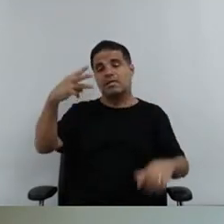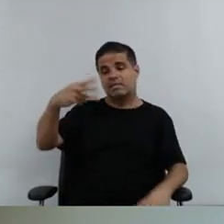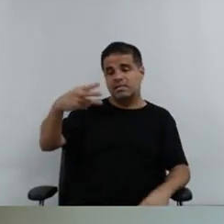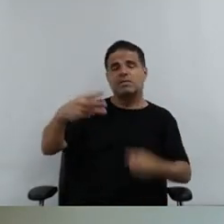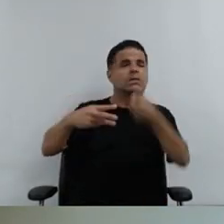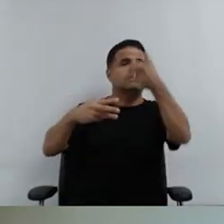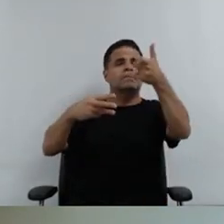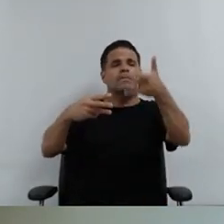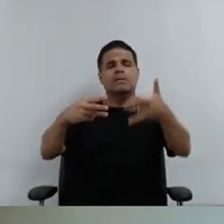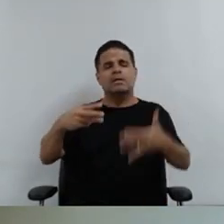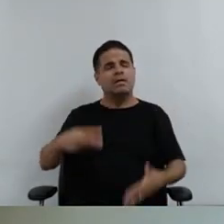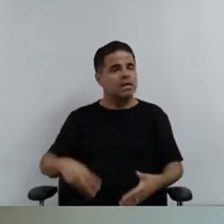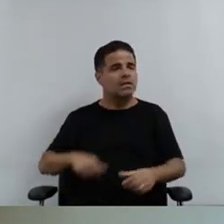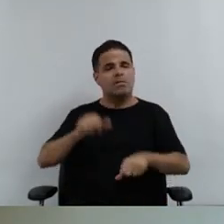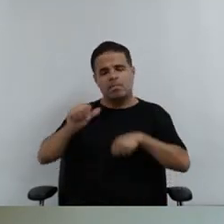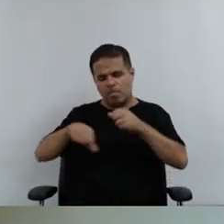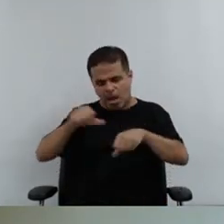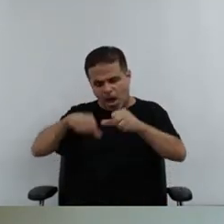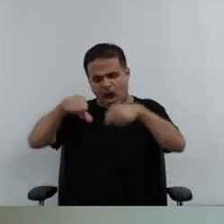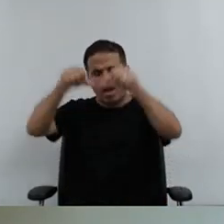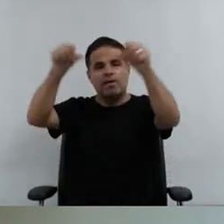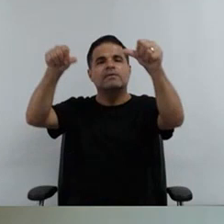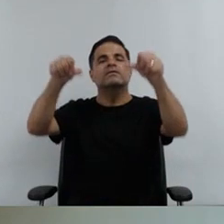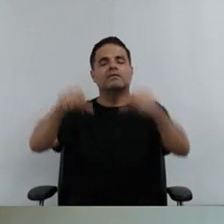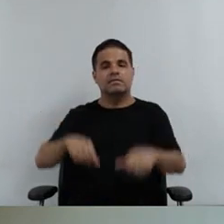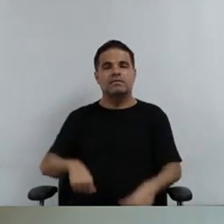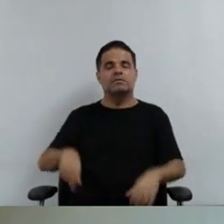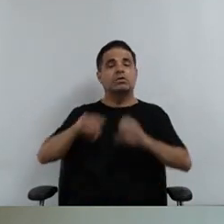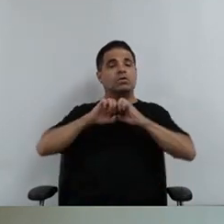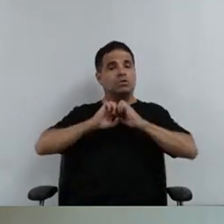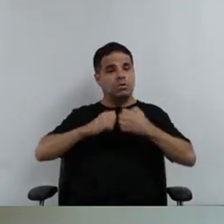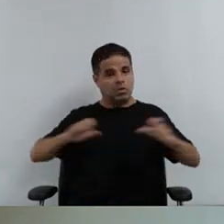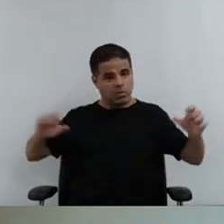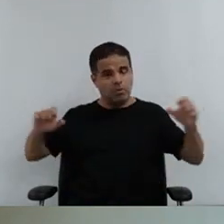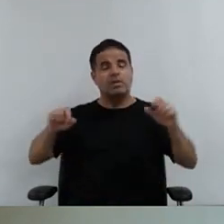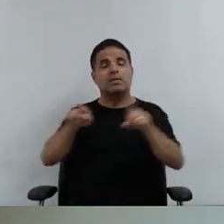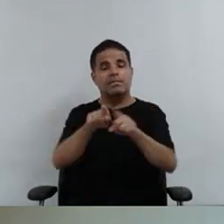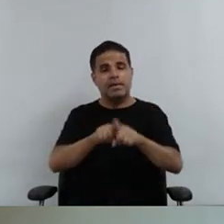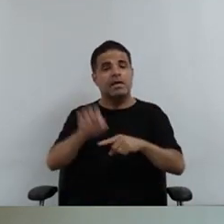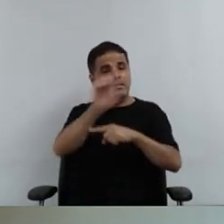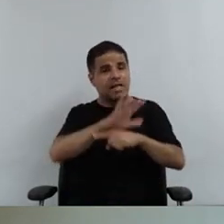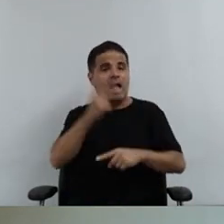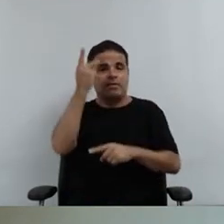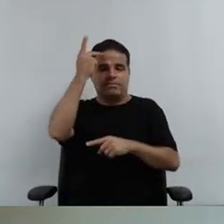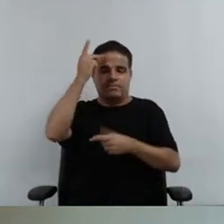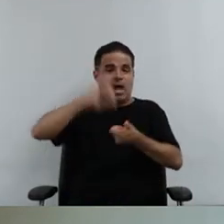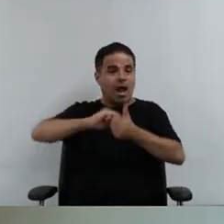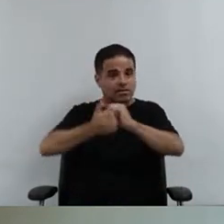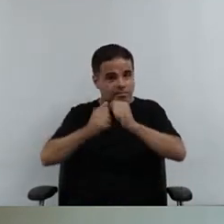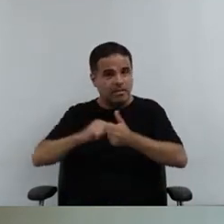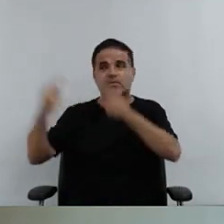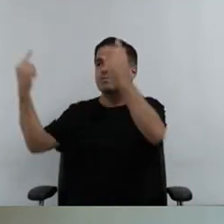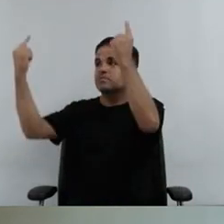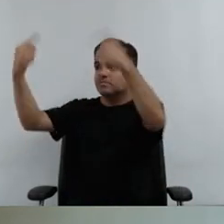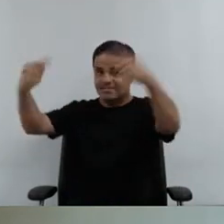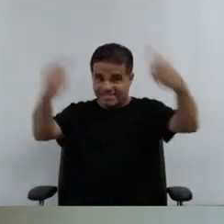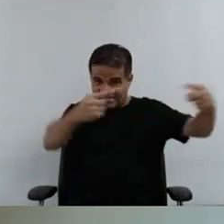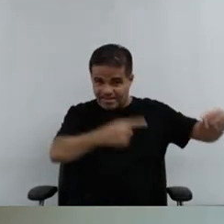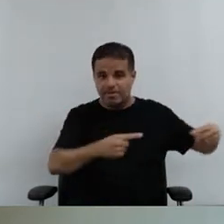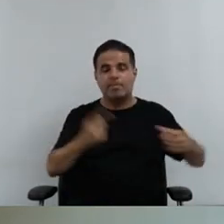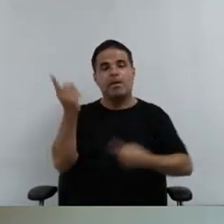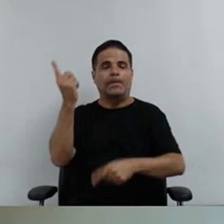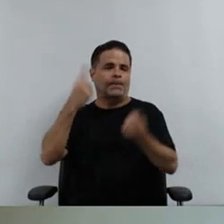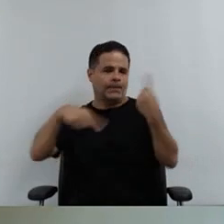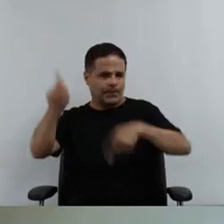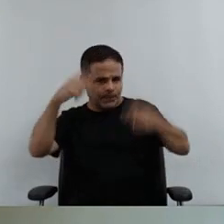as modificações das estruturas institucionais do Estado para o adequado enfrentamento e superação